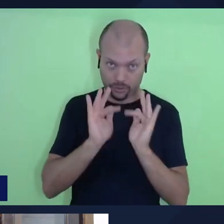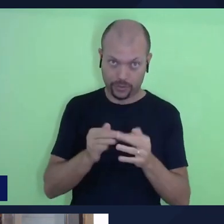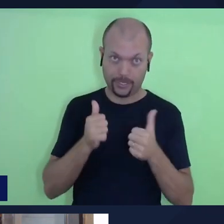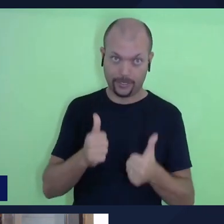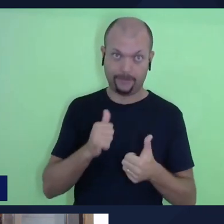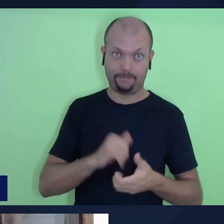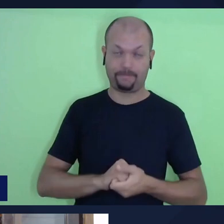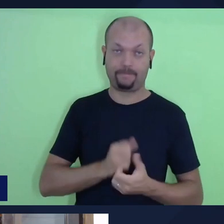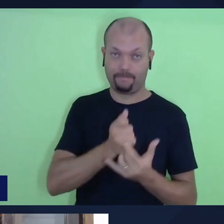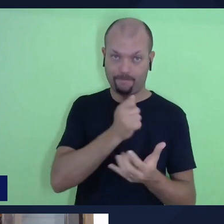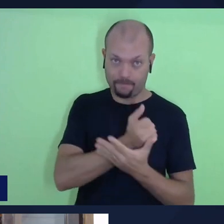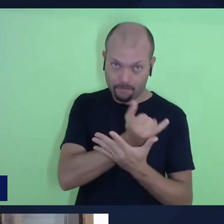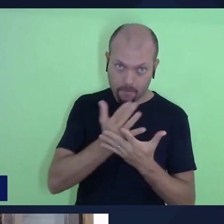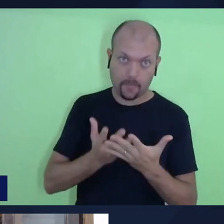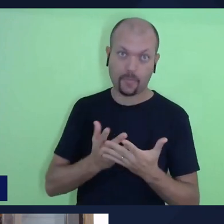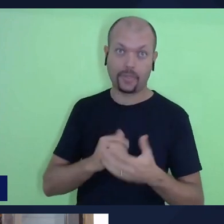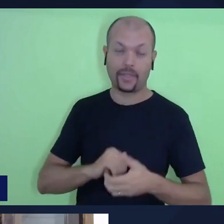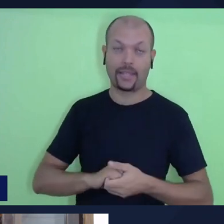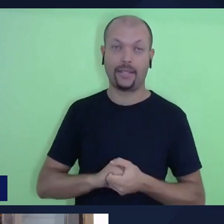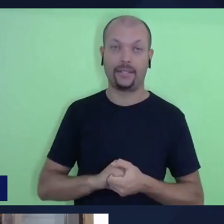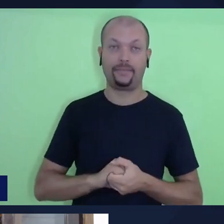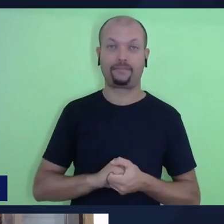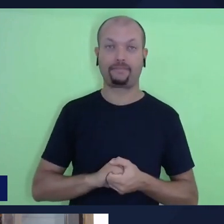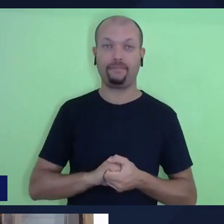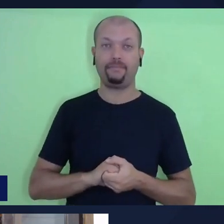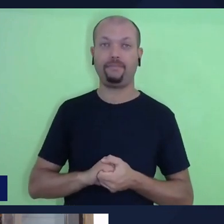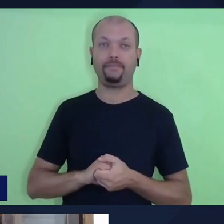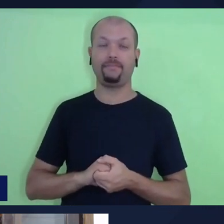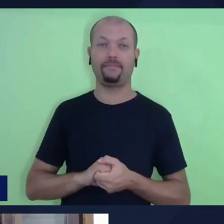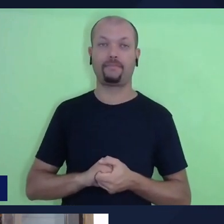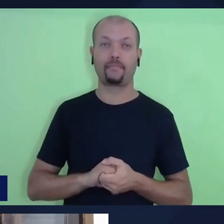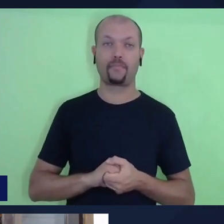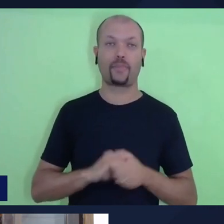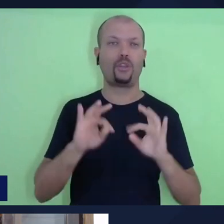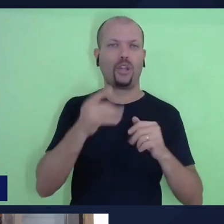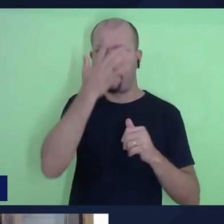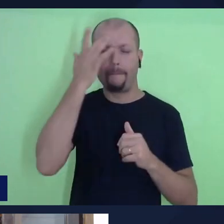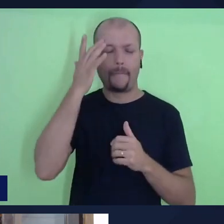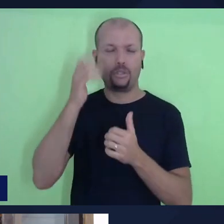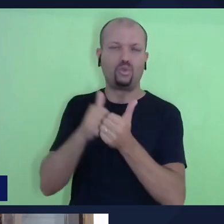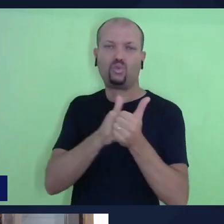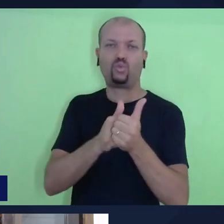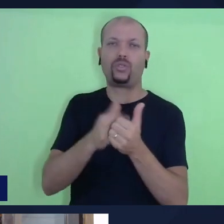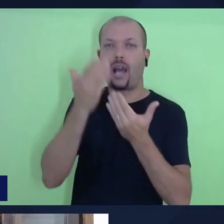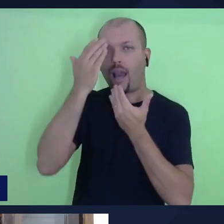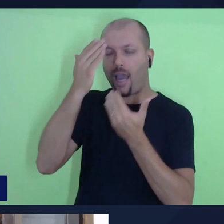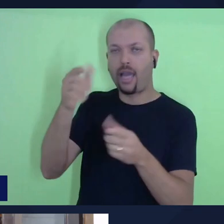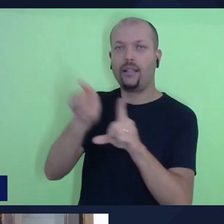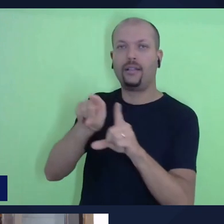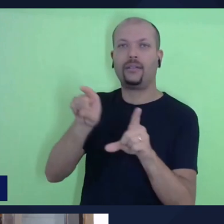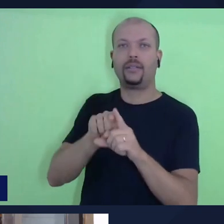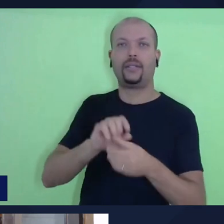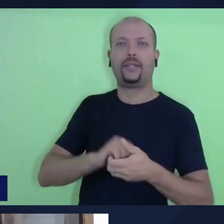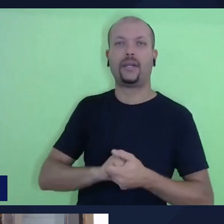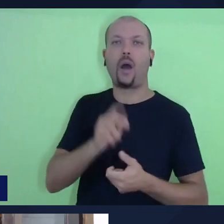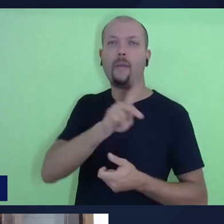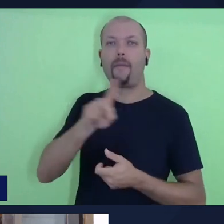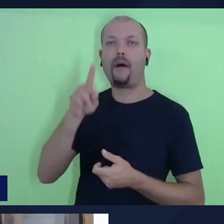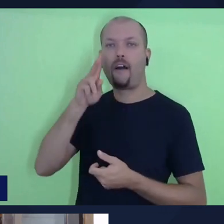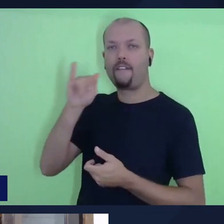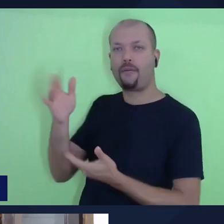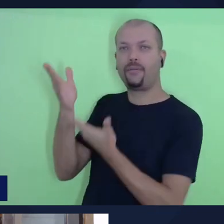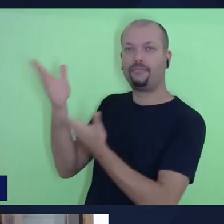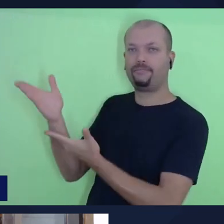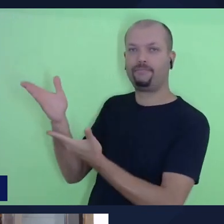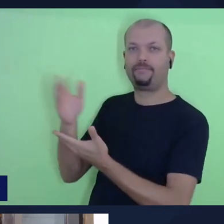sabatina, trazendo uma oração sobre aqueles que nos acompanham e eu já quero agradecer mais uma vez ao professor Vilmar Silva